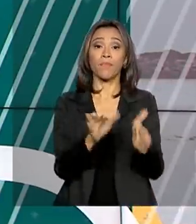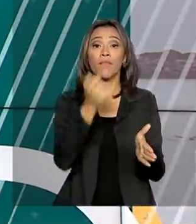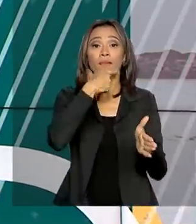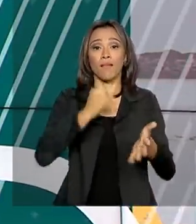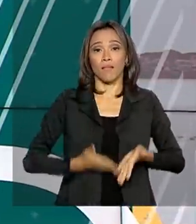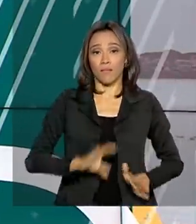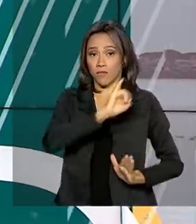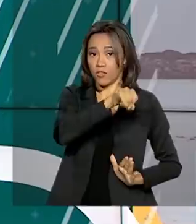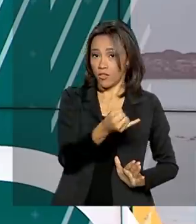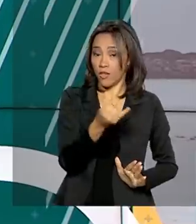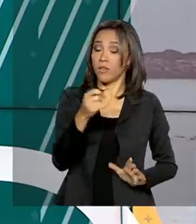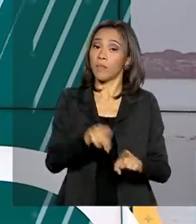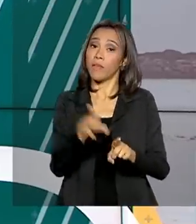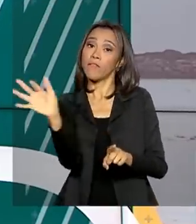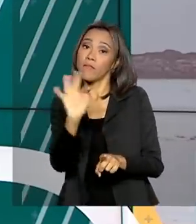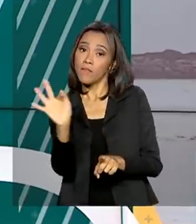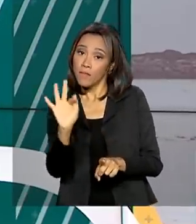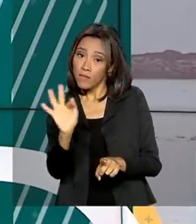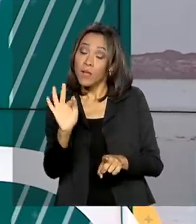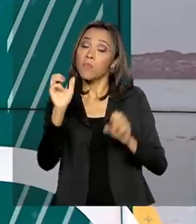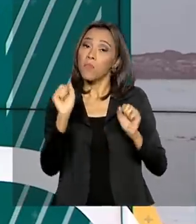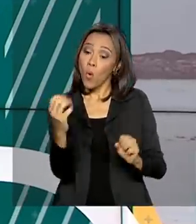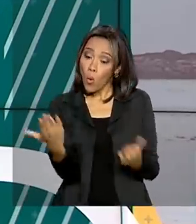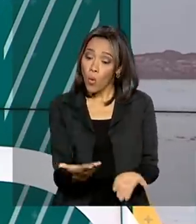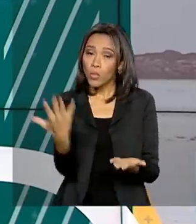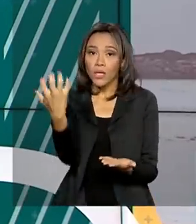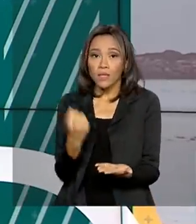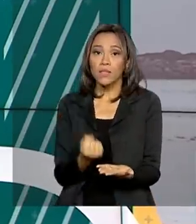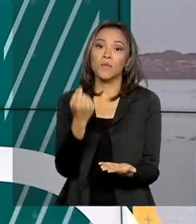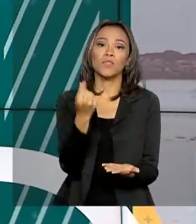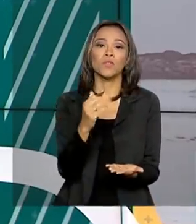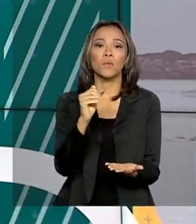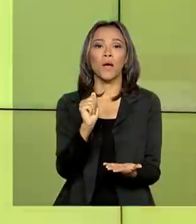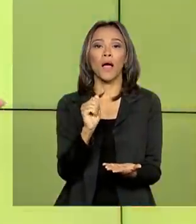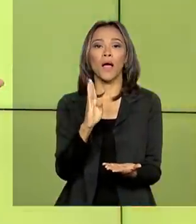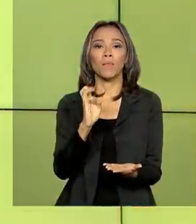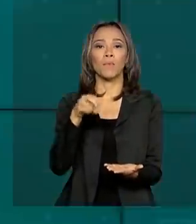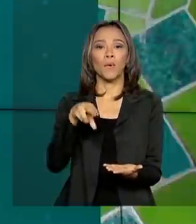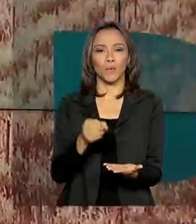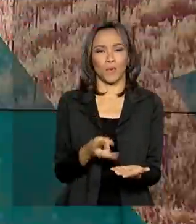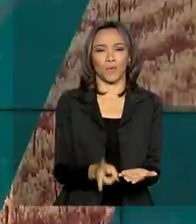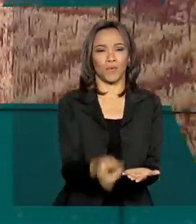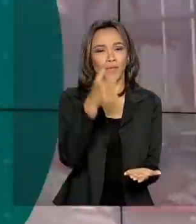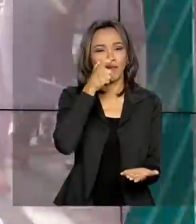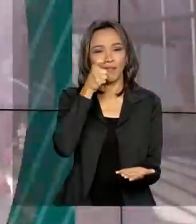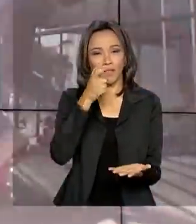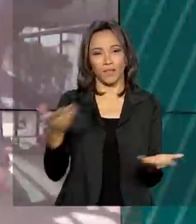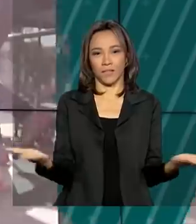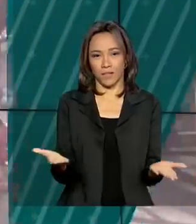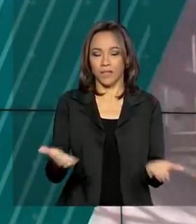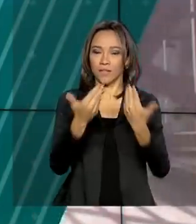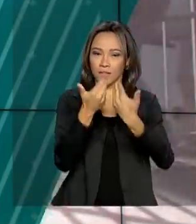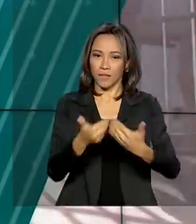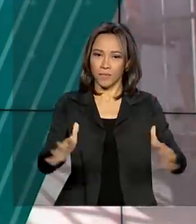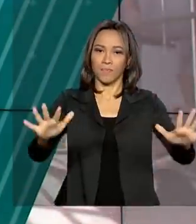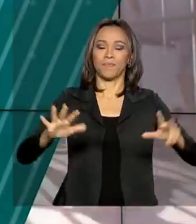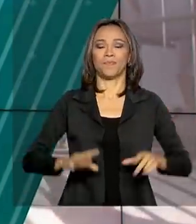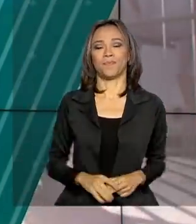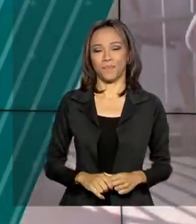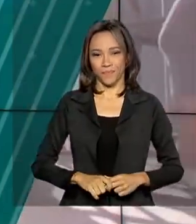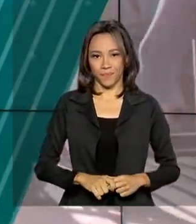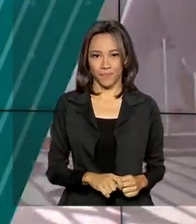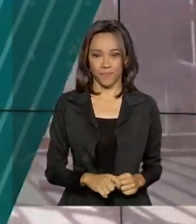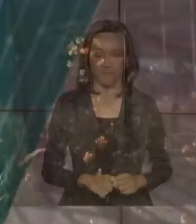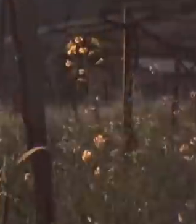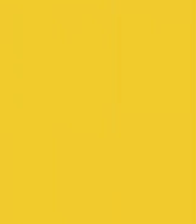em janeiro e fevereiro começam a receber hoje o pagamento do abono salarial. Fique com a gente, o Brasil em dia já está no ar.